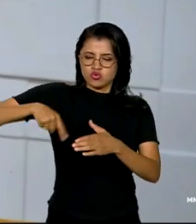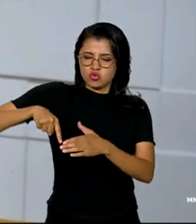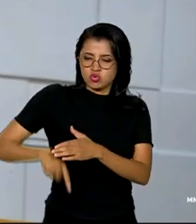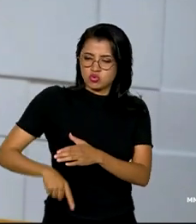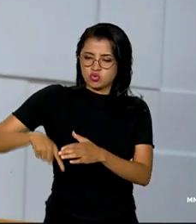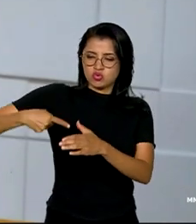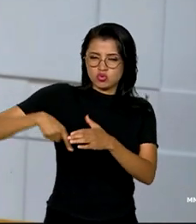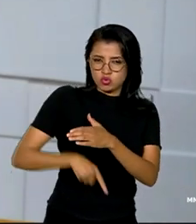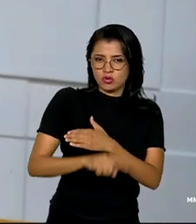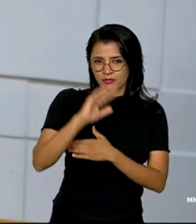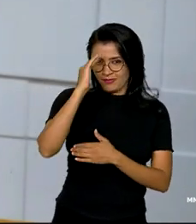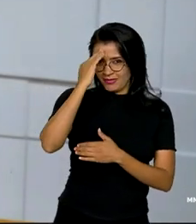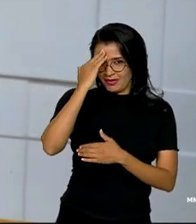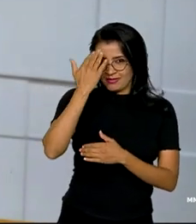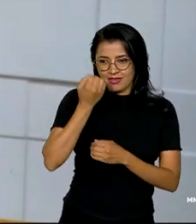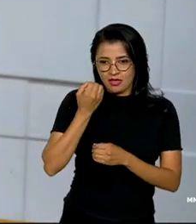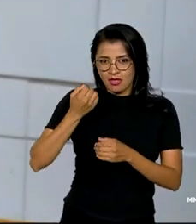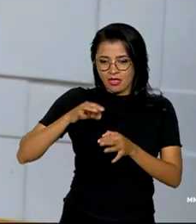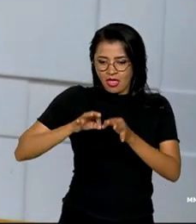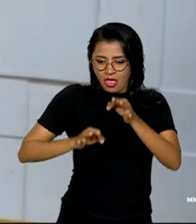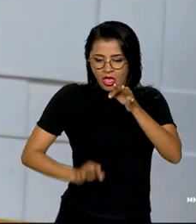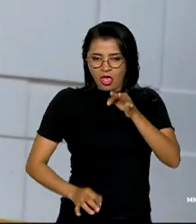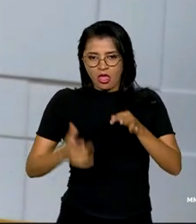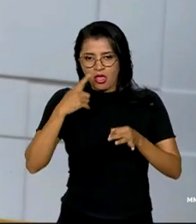só para você ter uma ideia da dimensão que é o pré-sal fase 4.